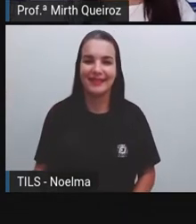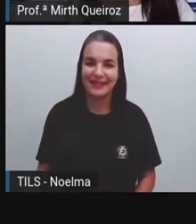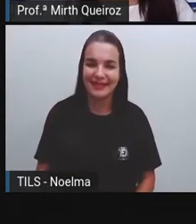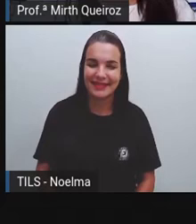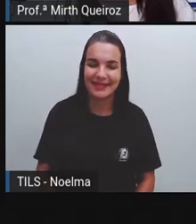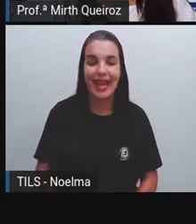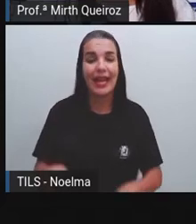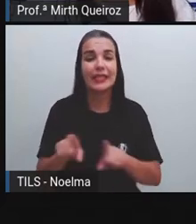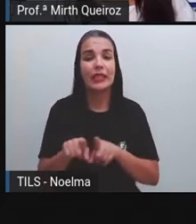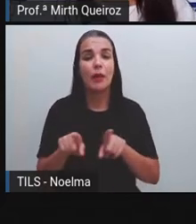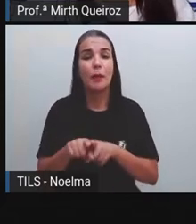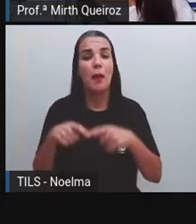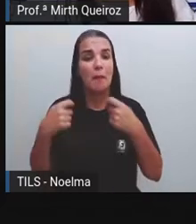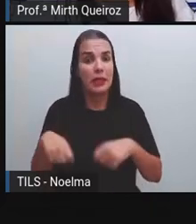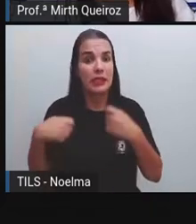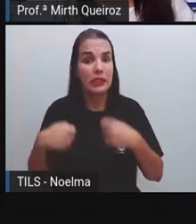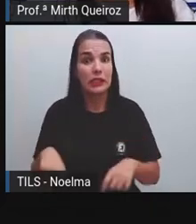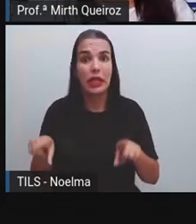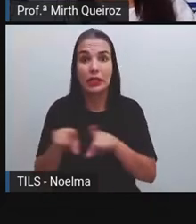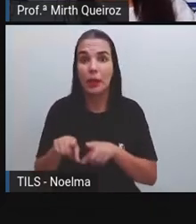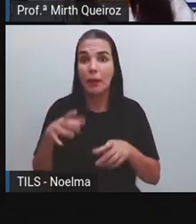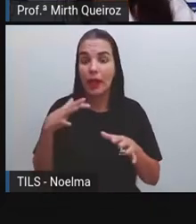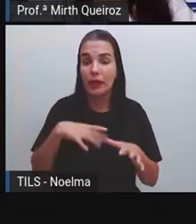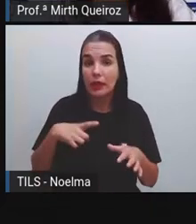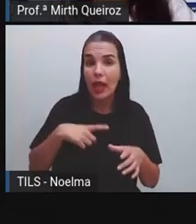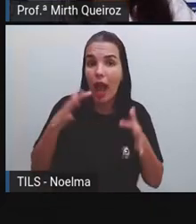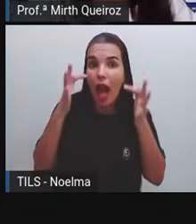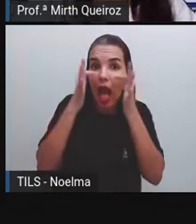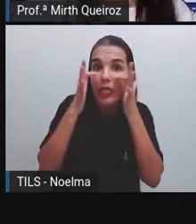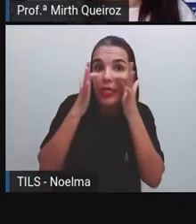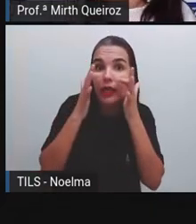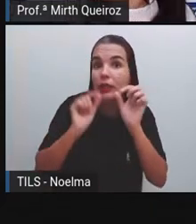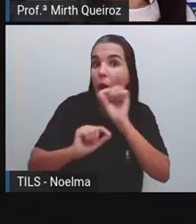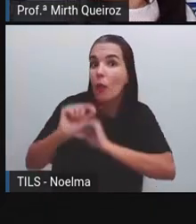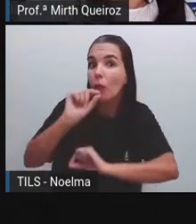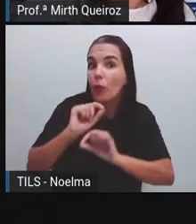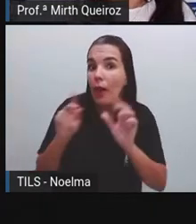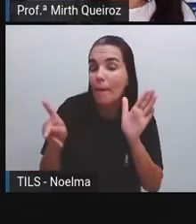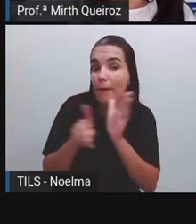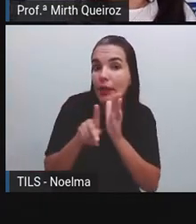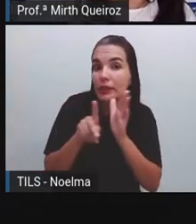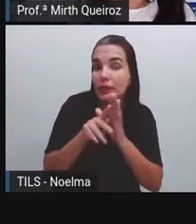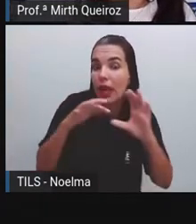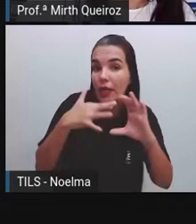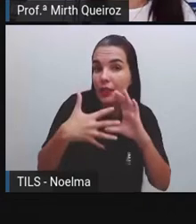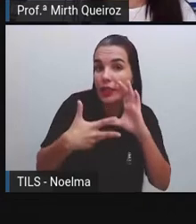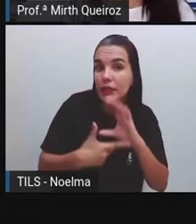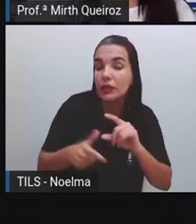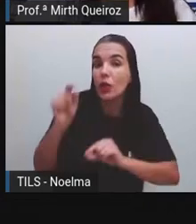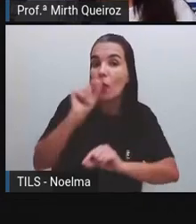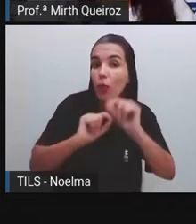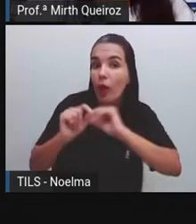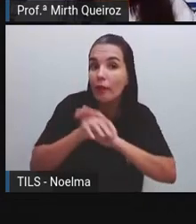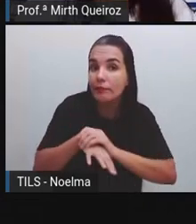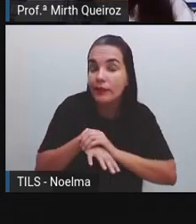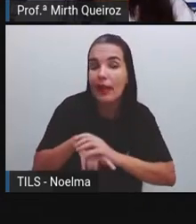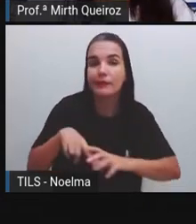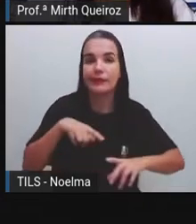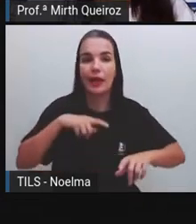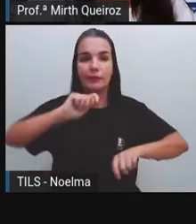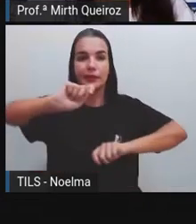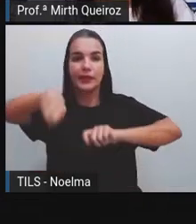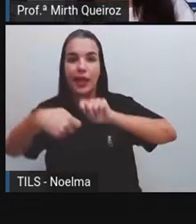Outra coisa que a gente deve estar muito atento aí, que também é um elemento da história em quadrinho, além desses balões, é a questão dos sinais de